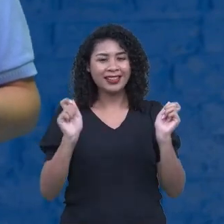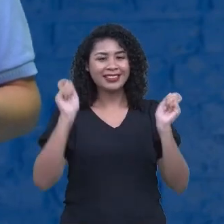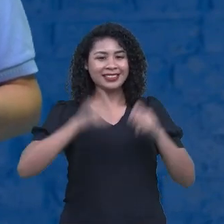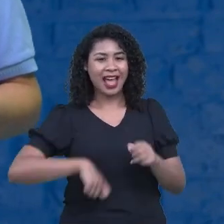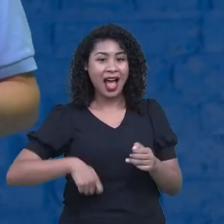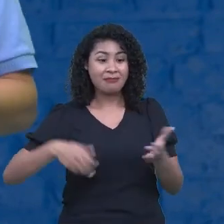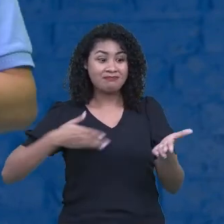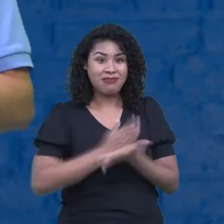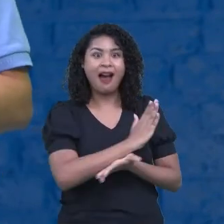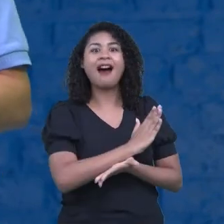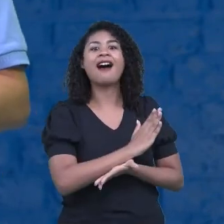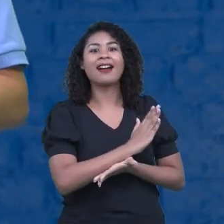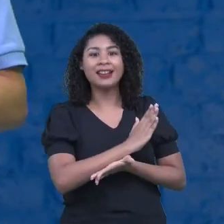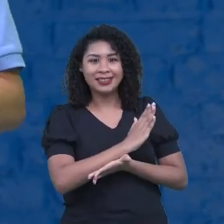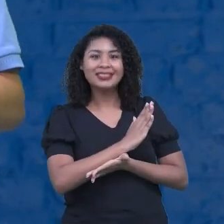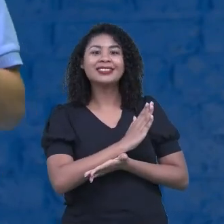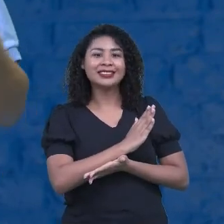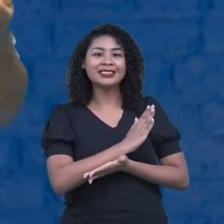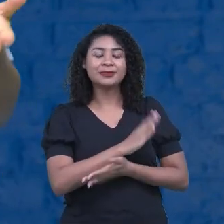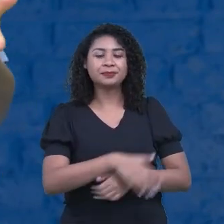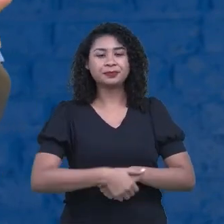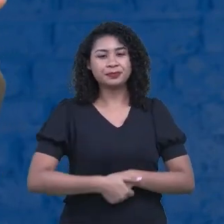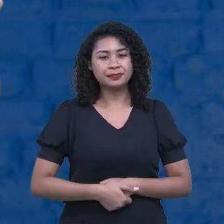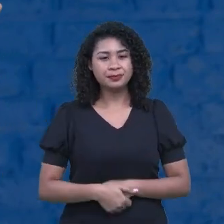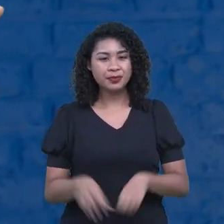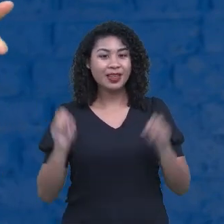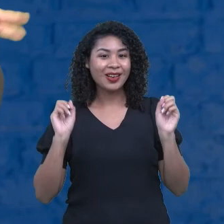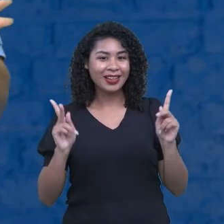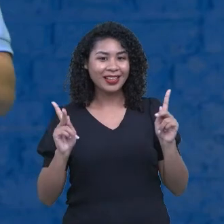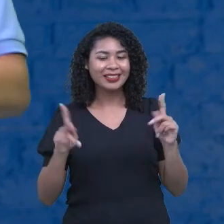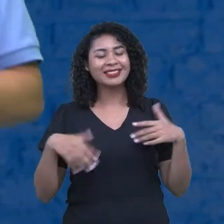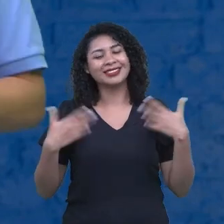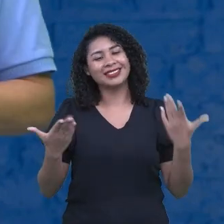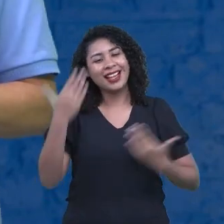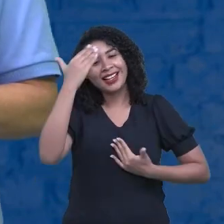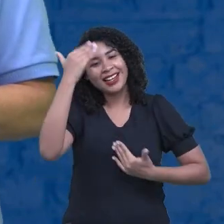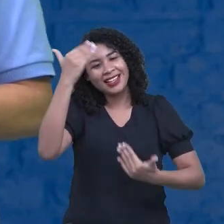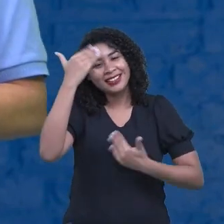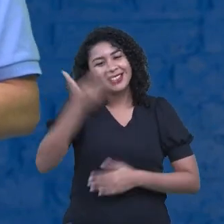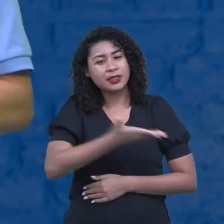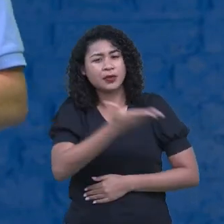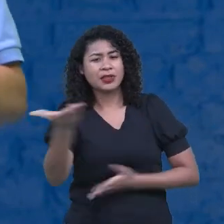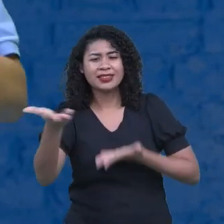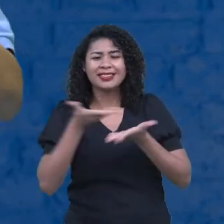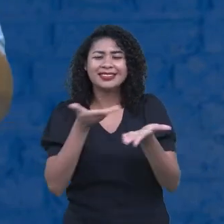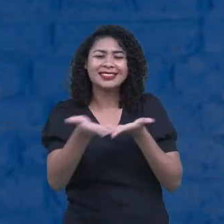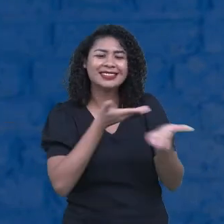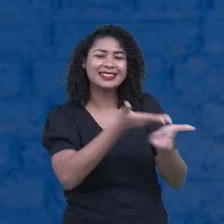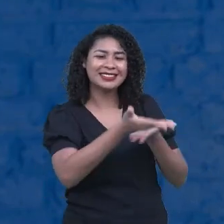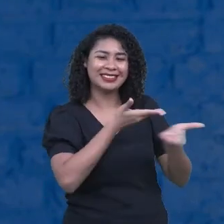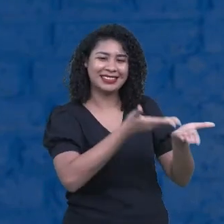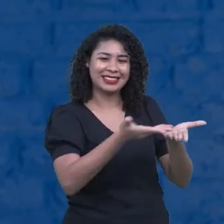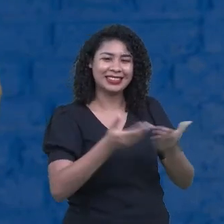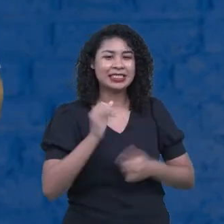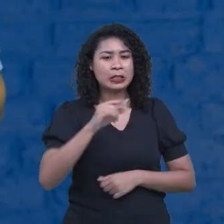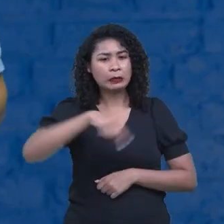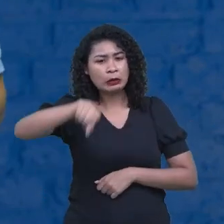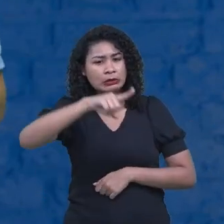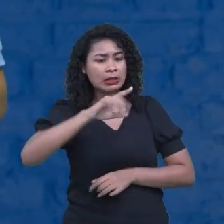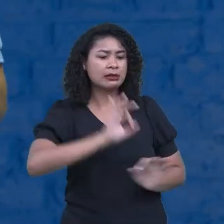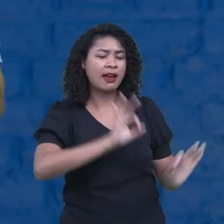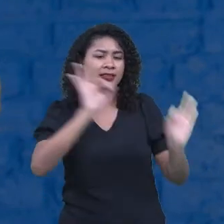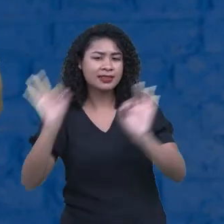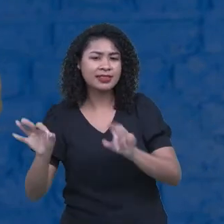pontes. Certo? Então, eu agradeço aí a participação de vocês, quem esteve comigo nos nossos